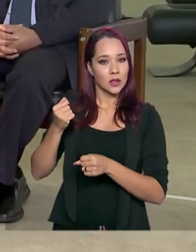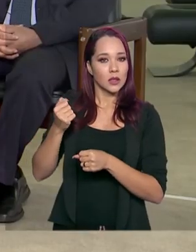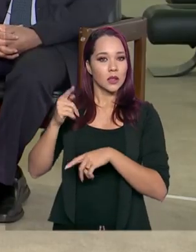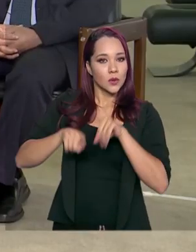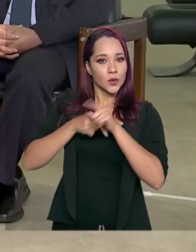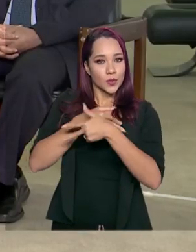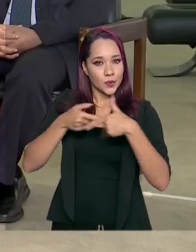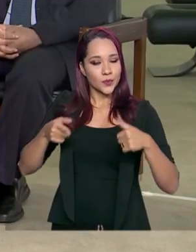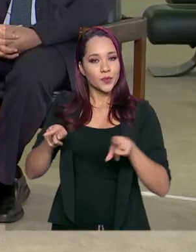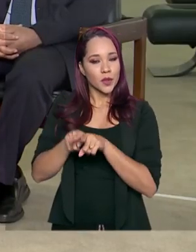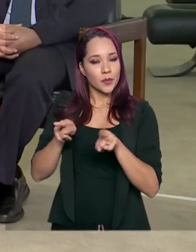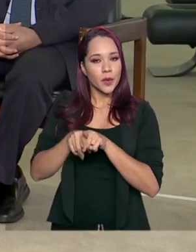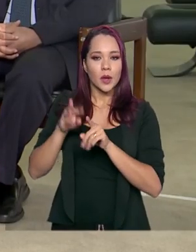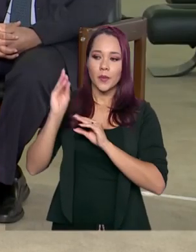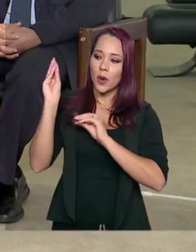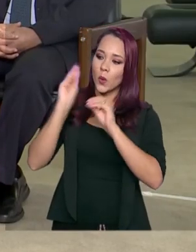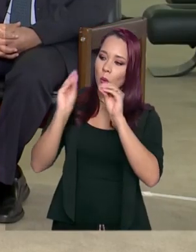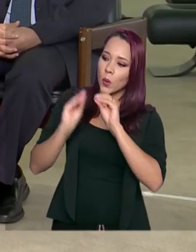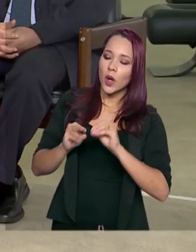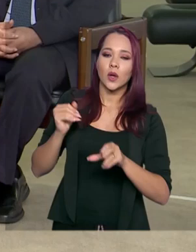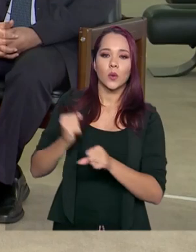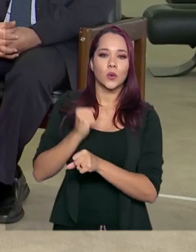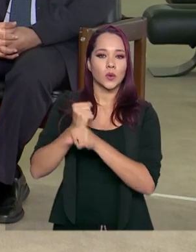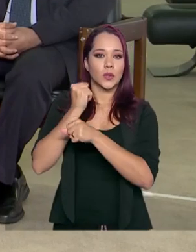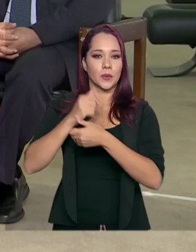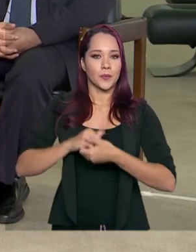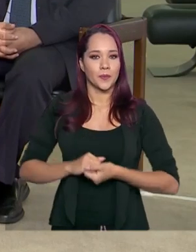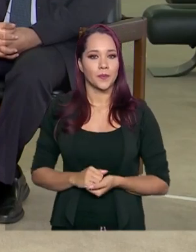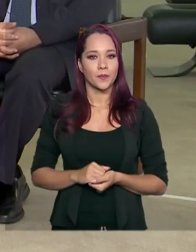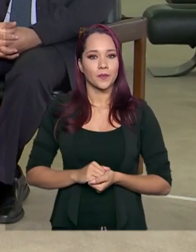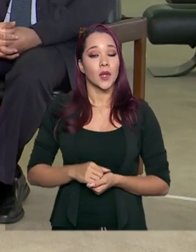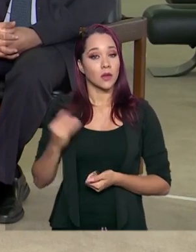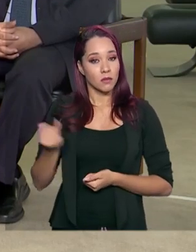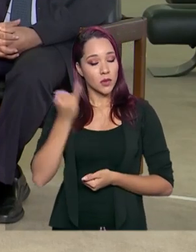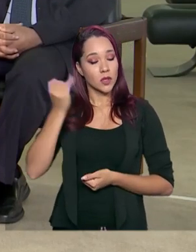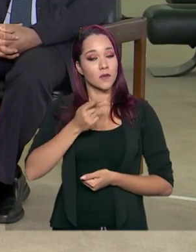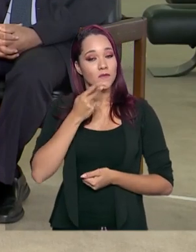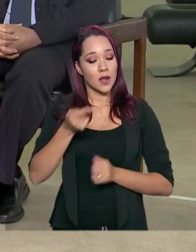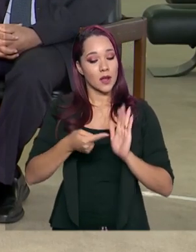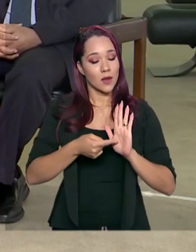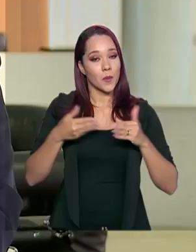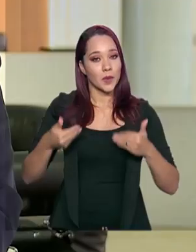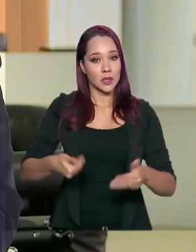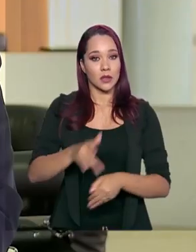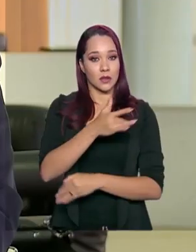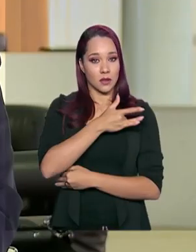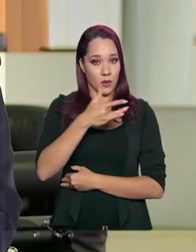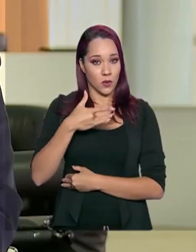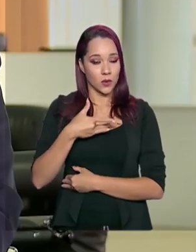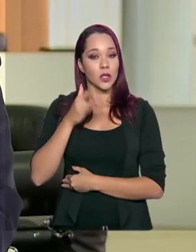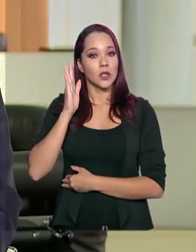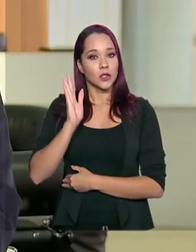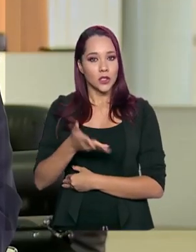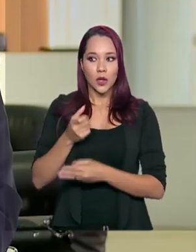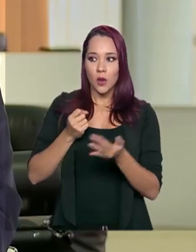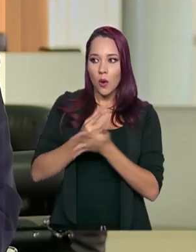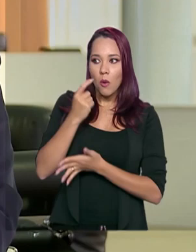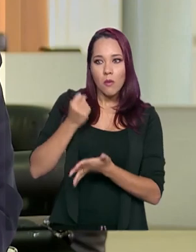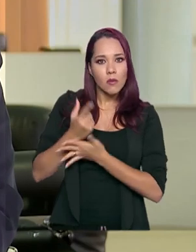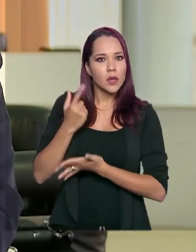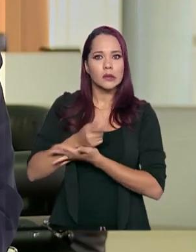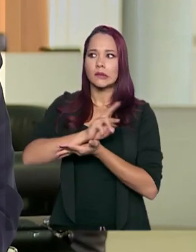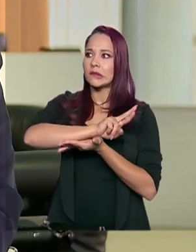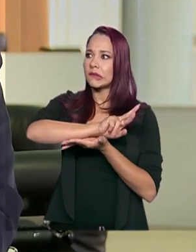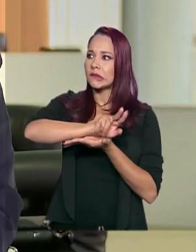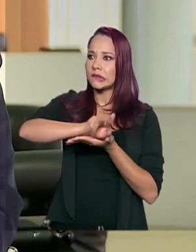servem para mobiliar esse tipo de construção. Importante referenciar que o Ministério da Saúde está fazendo compra pesada